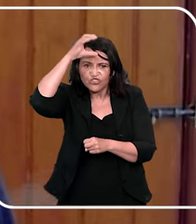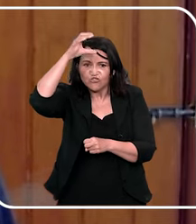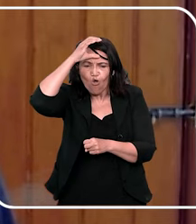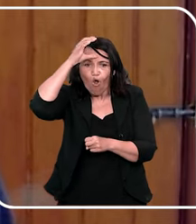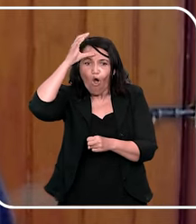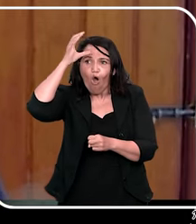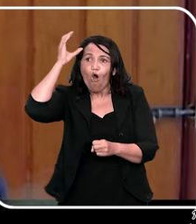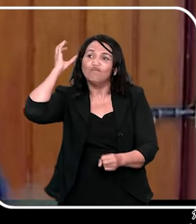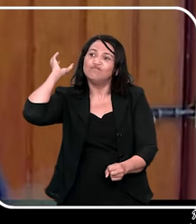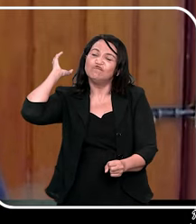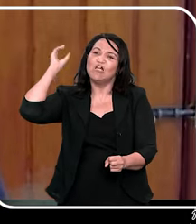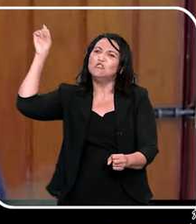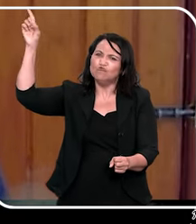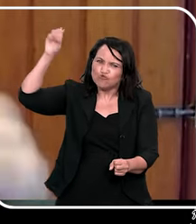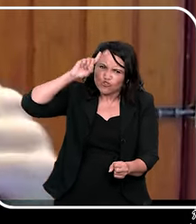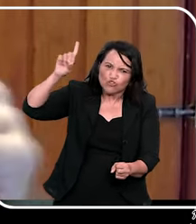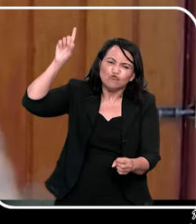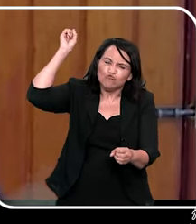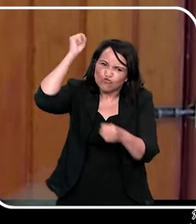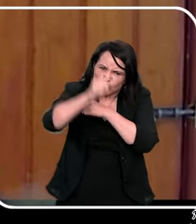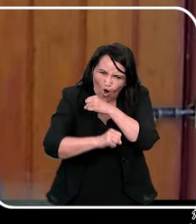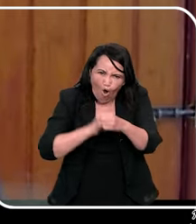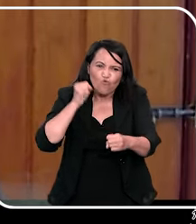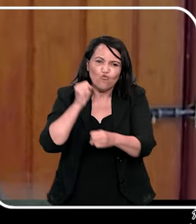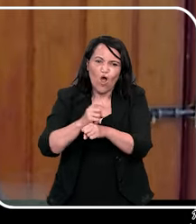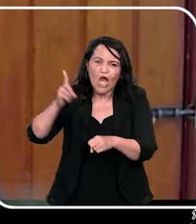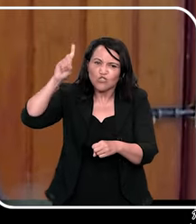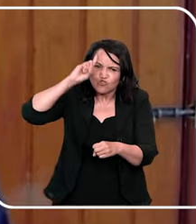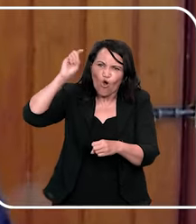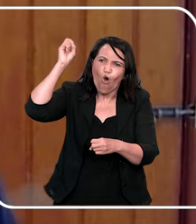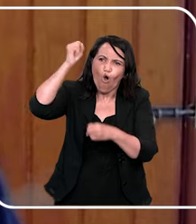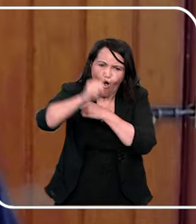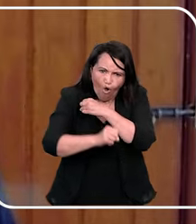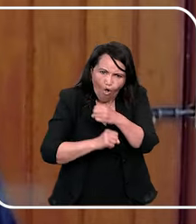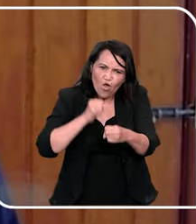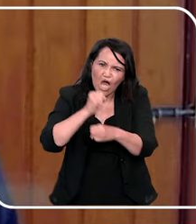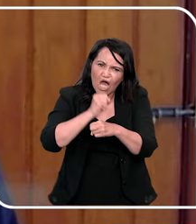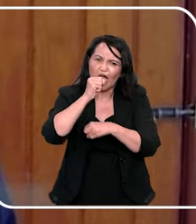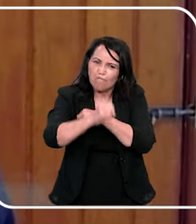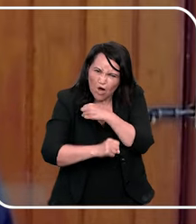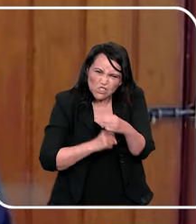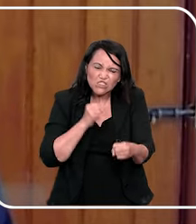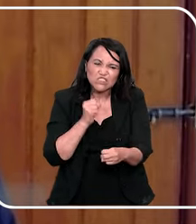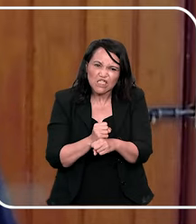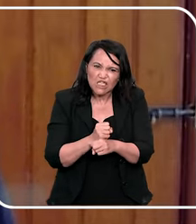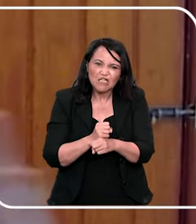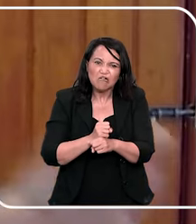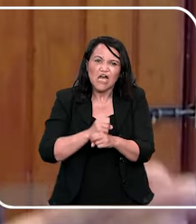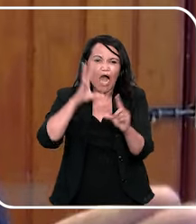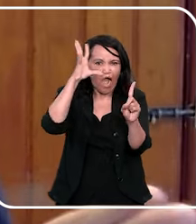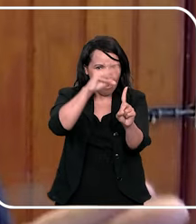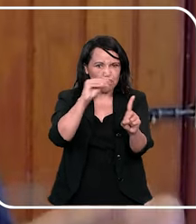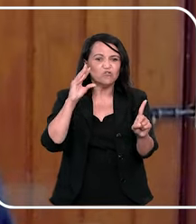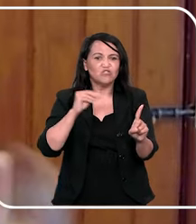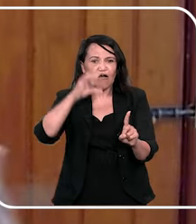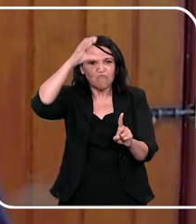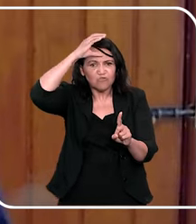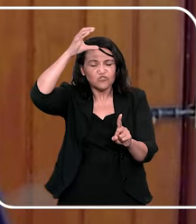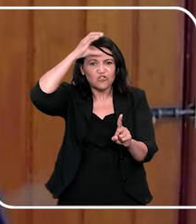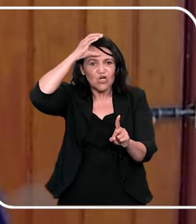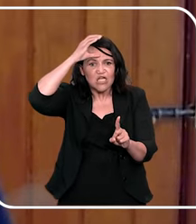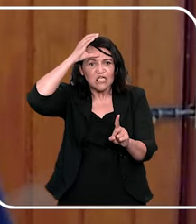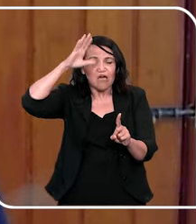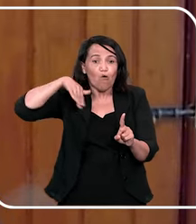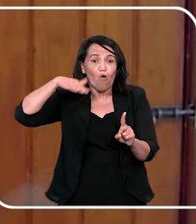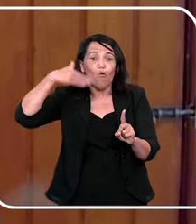abusava dela todo Natal, então era uma vez por ano que ela era abusada por anos, então ela passou a odiar Natal e quando